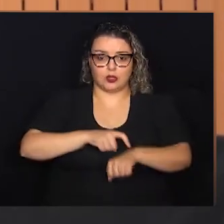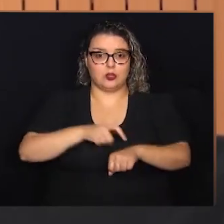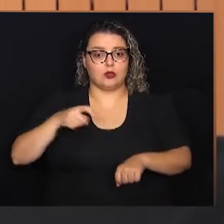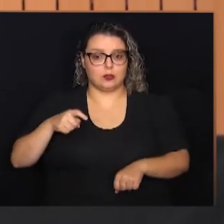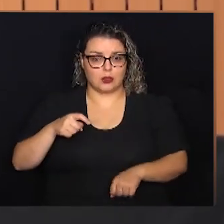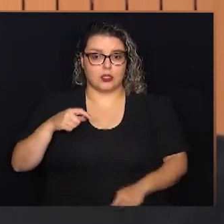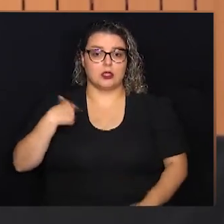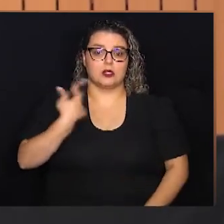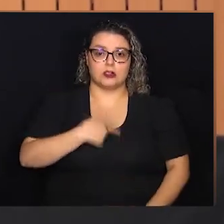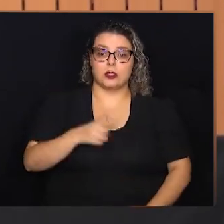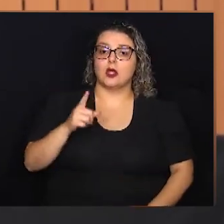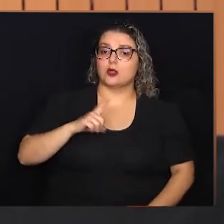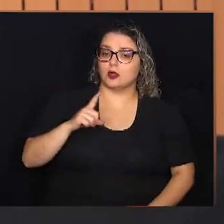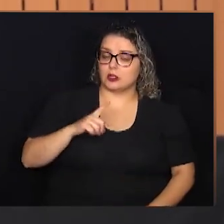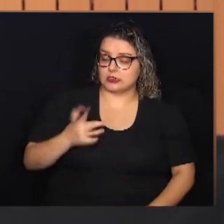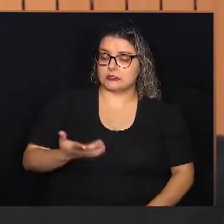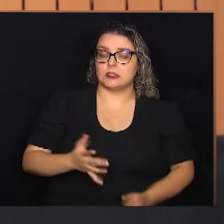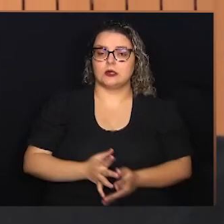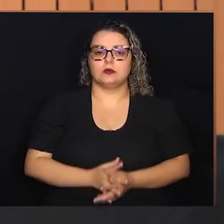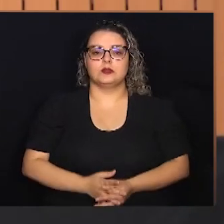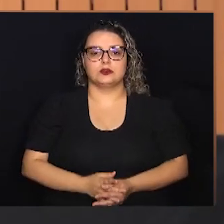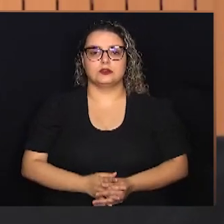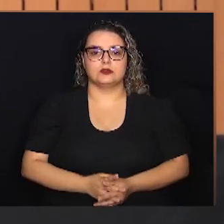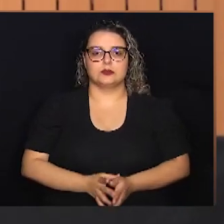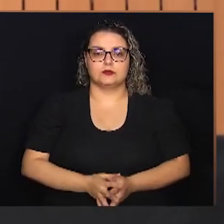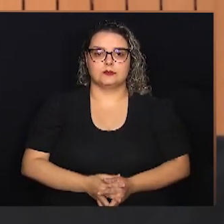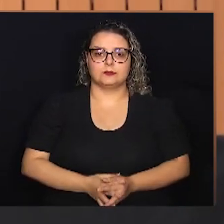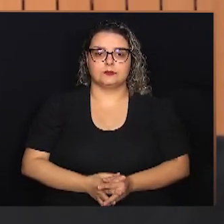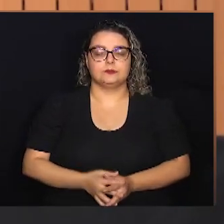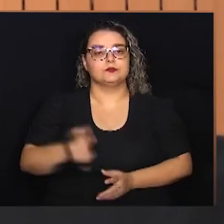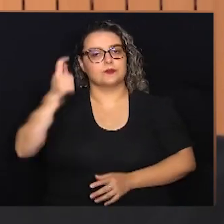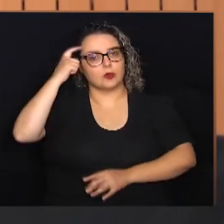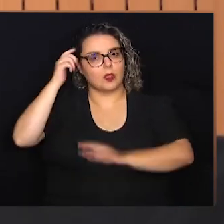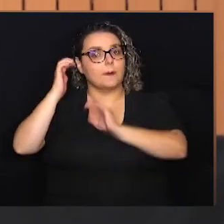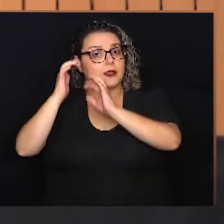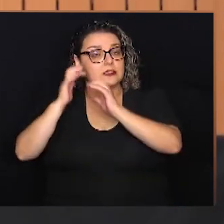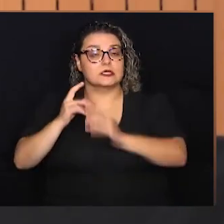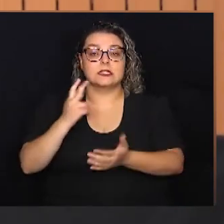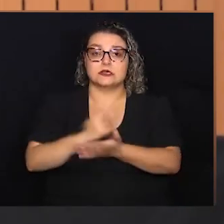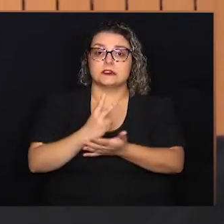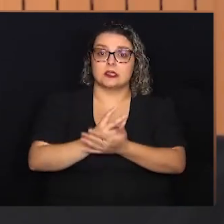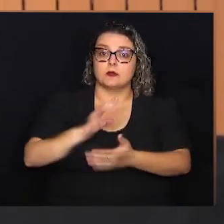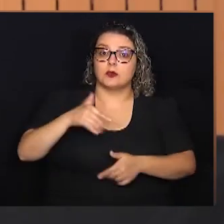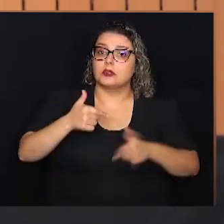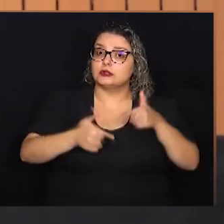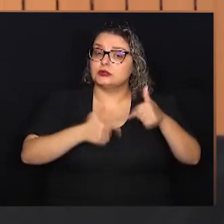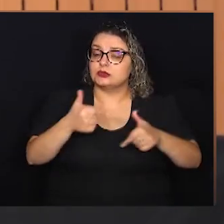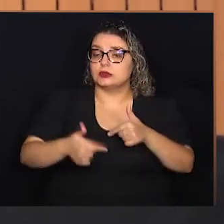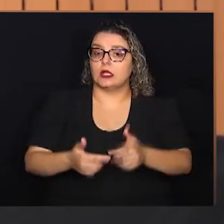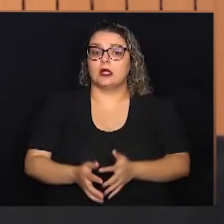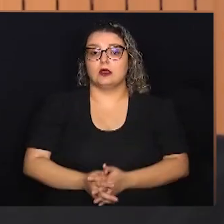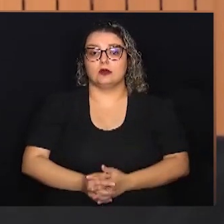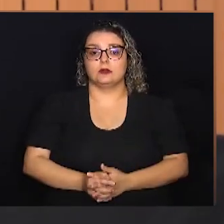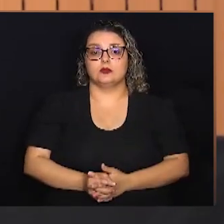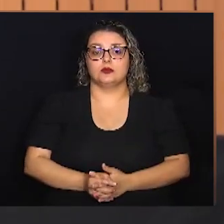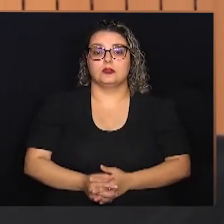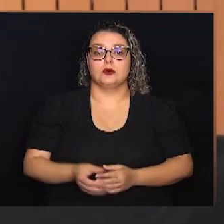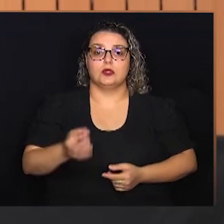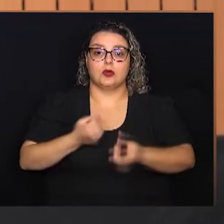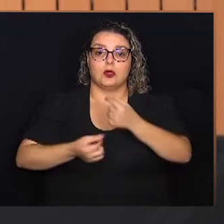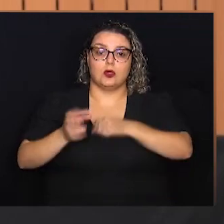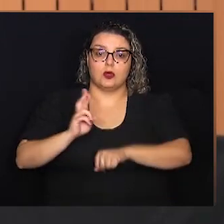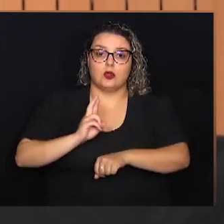vivenciar uma situação que a gente tem que pensar sempre, quando a gente trabalha